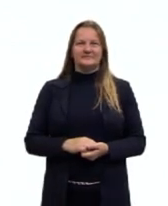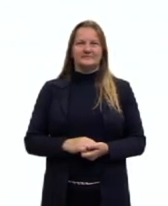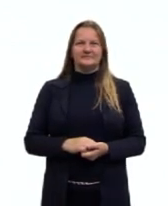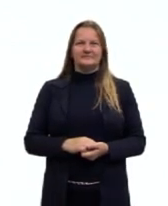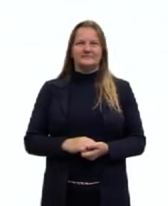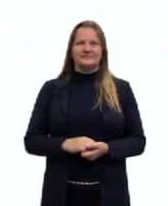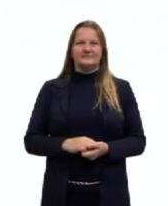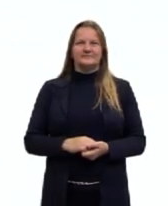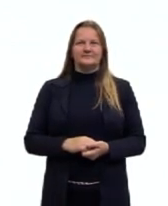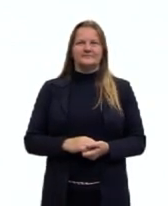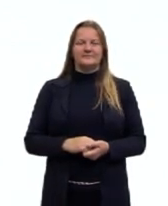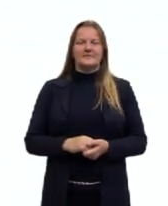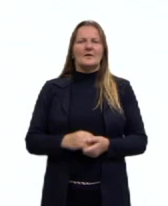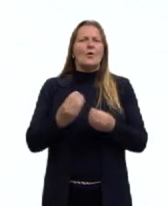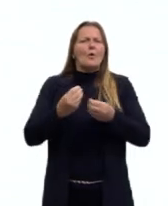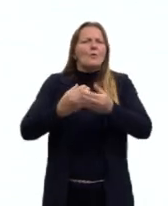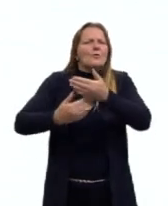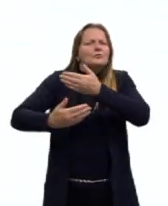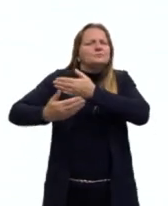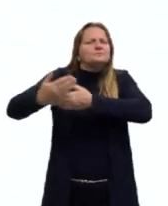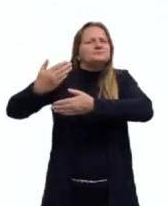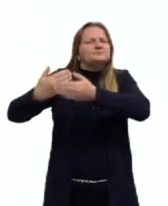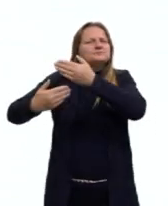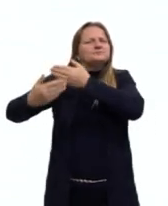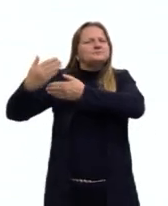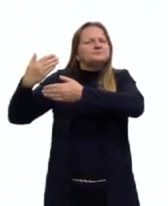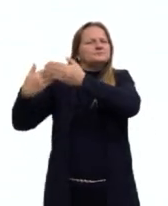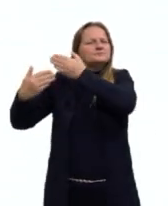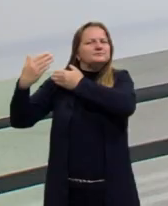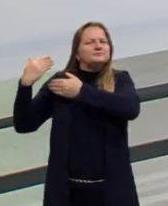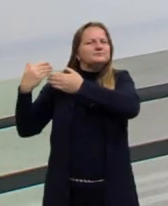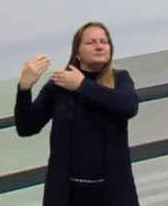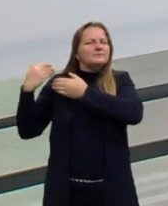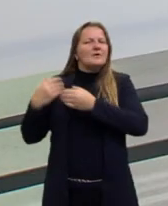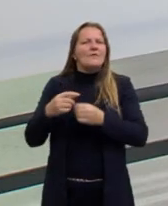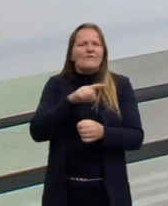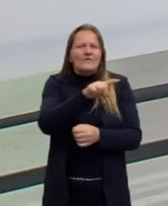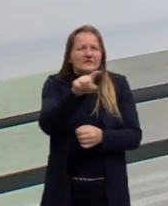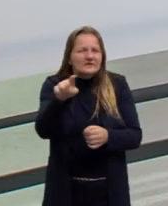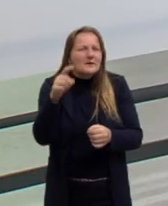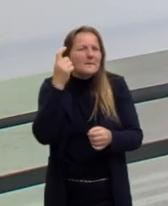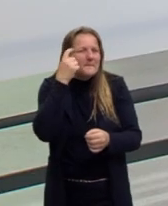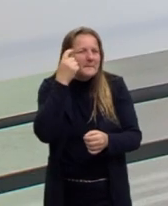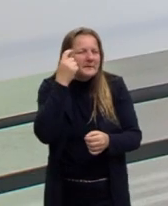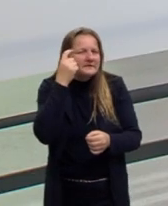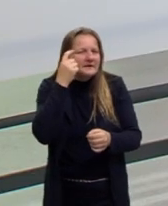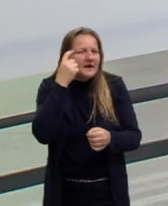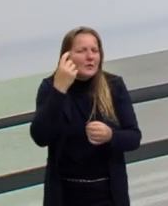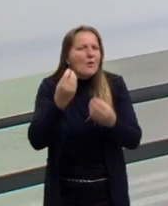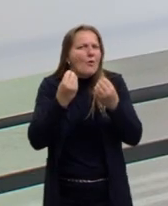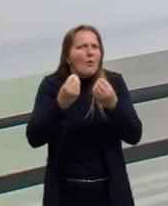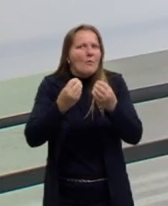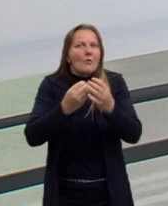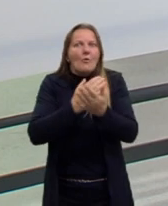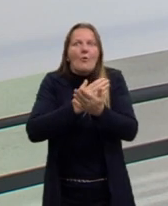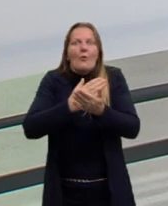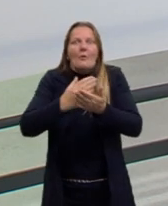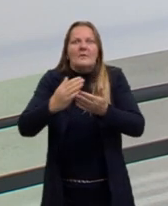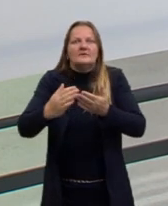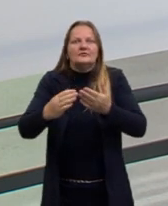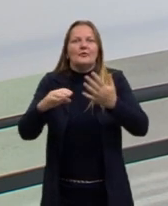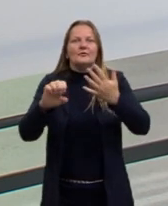Bom, a origem das espécies. Vocês já se perguntaram, gente, como que surgem as espécies?